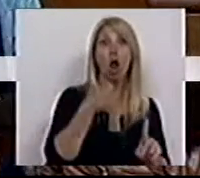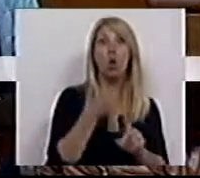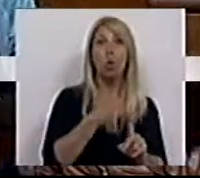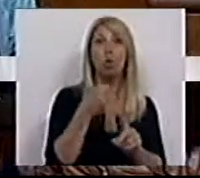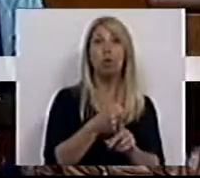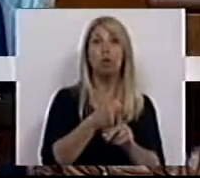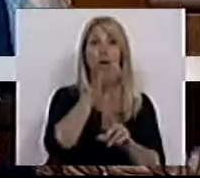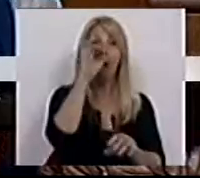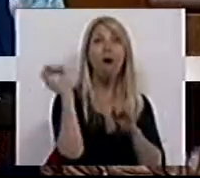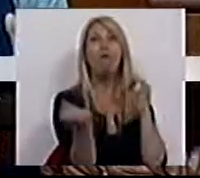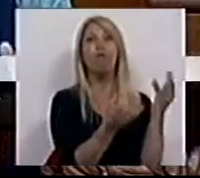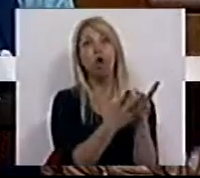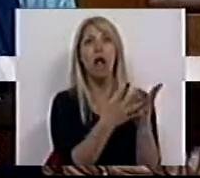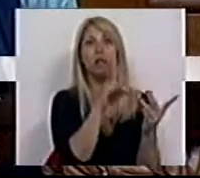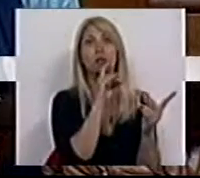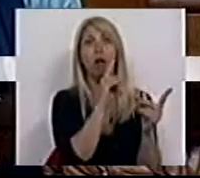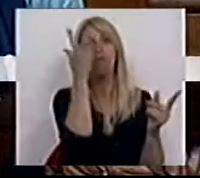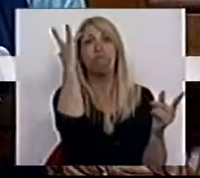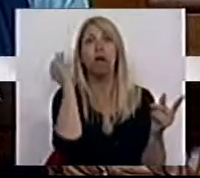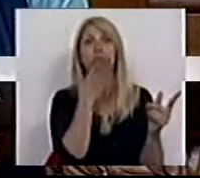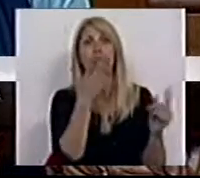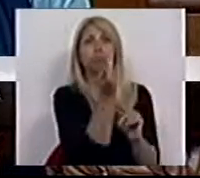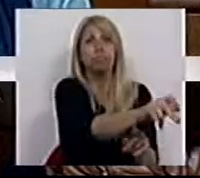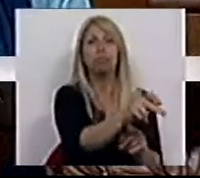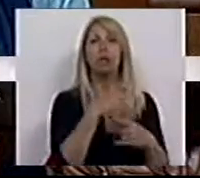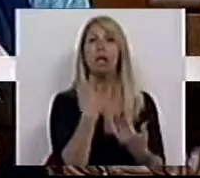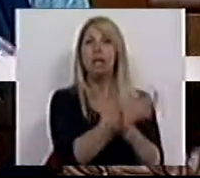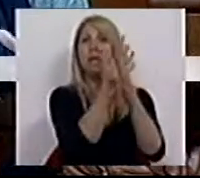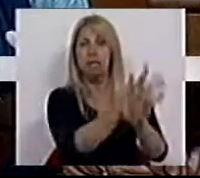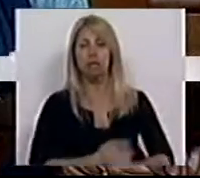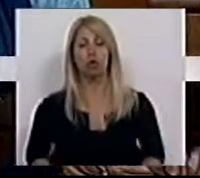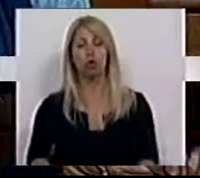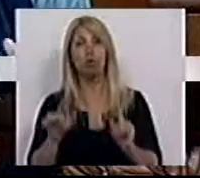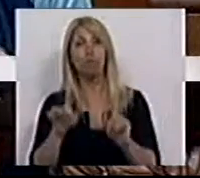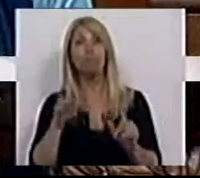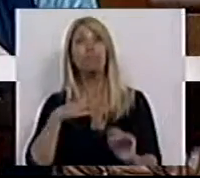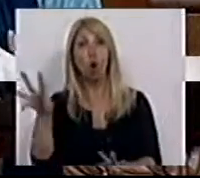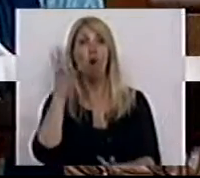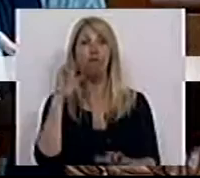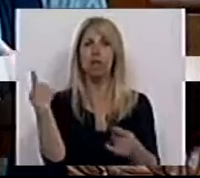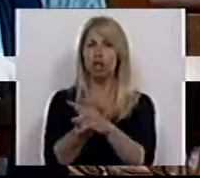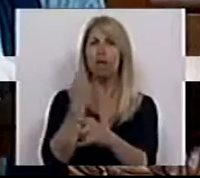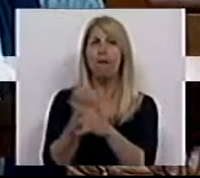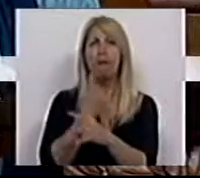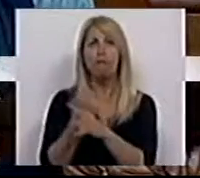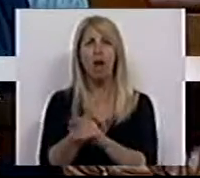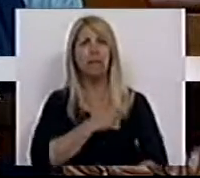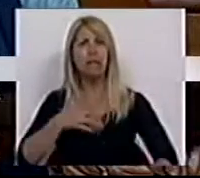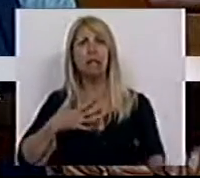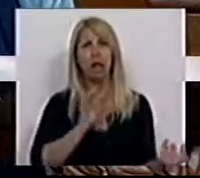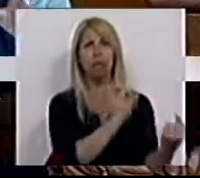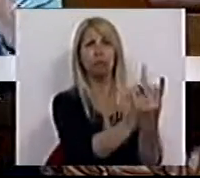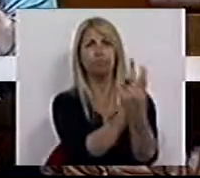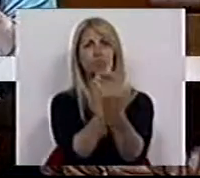incêndios. Para a elaboração deste relatório foram ouvidas várias entidades envolvidas nesta problemática.